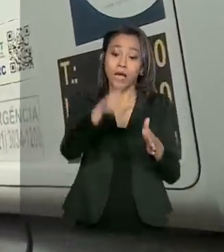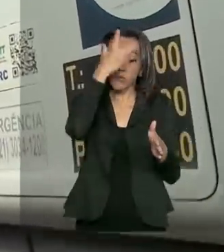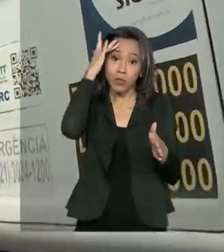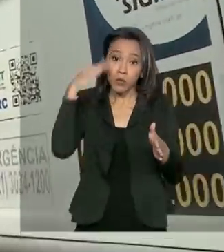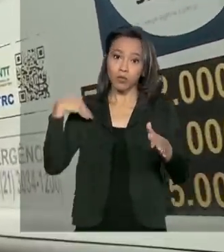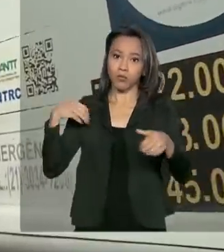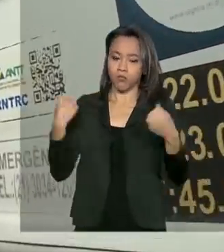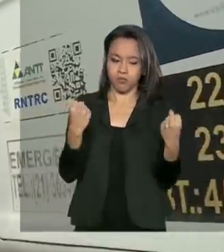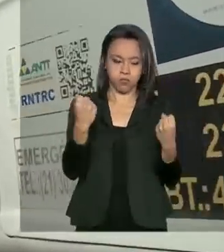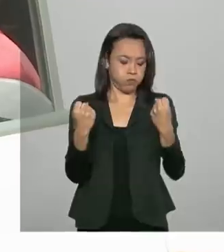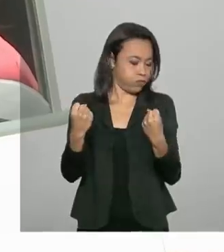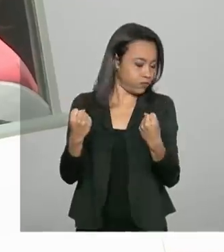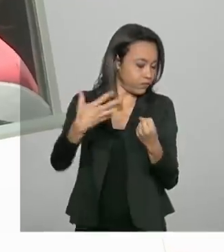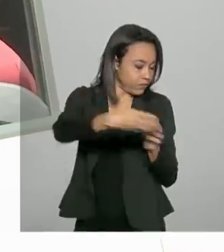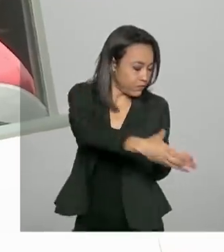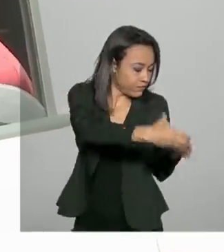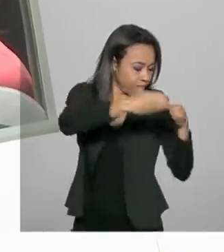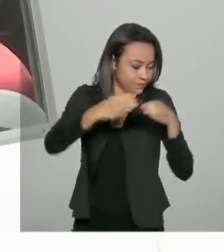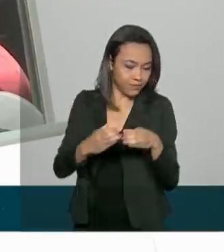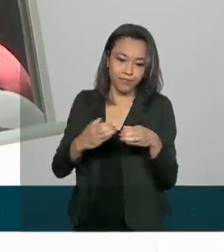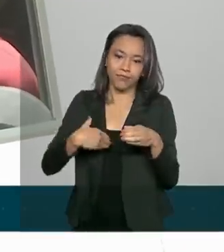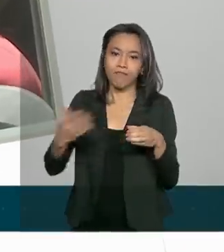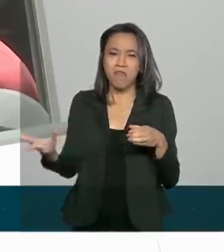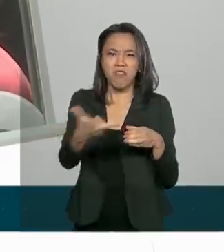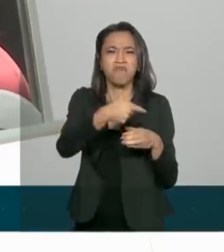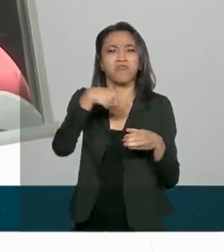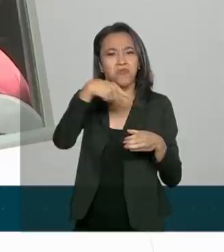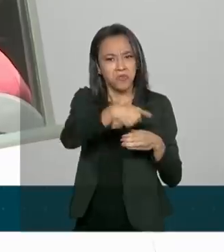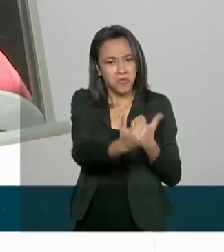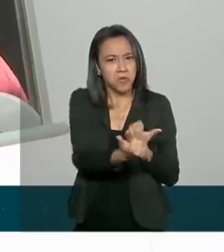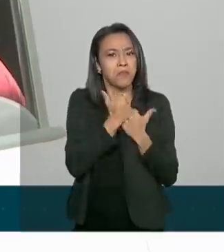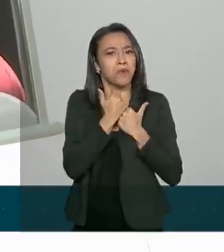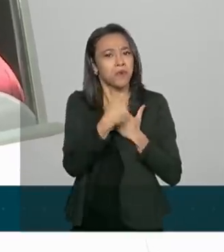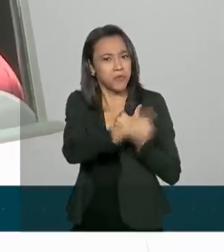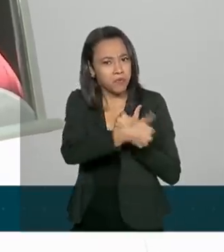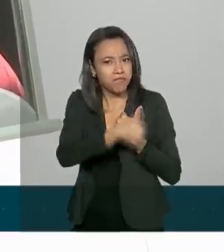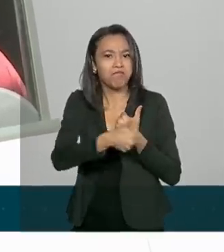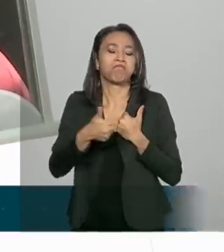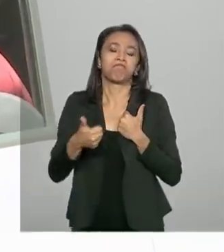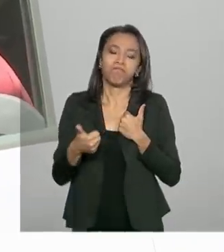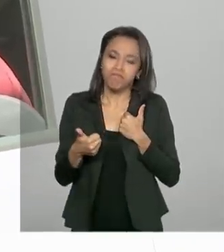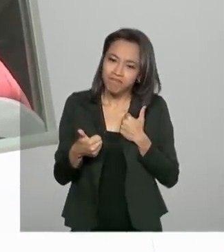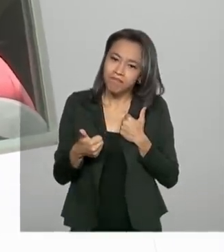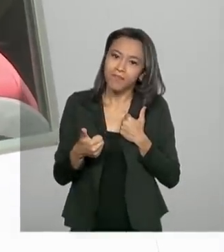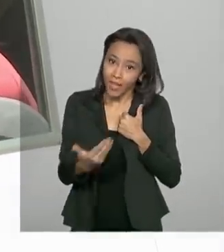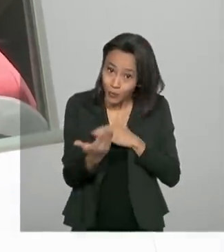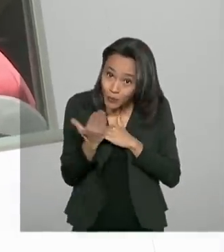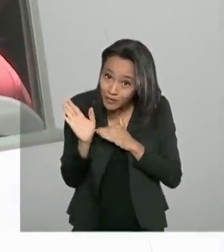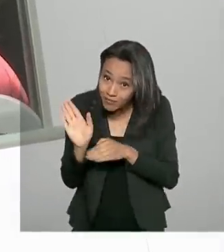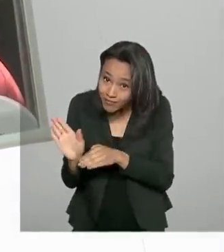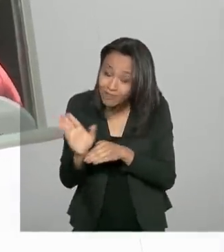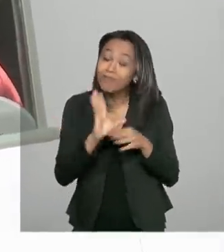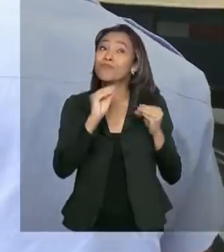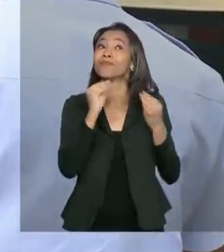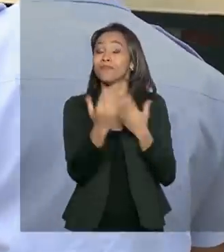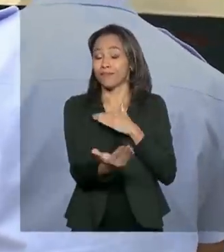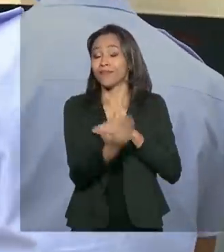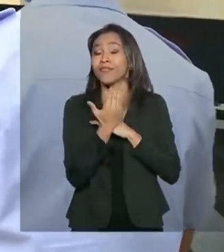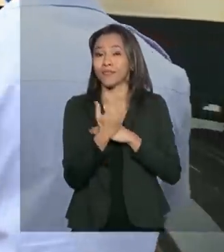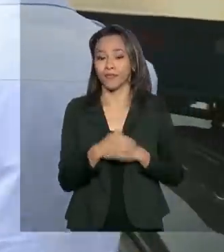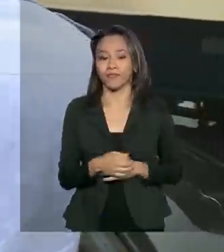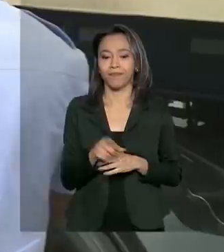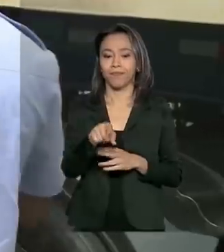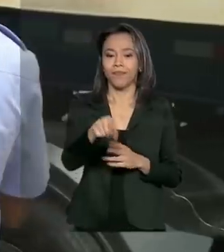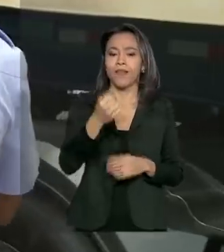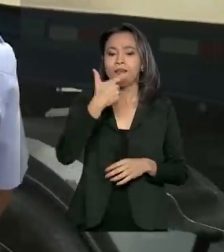e recebem a marmita. Maravilhoso, o apoio aí com a gente aí é o essencial, viu? Ajuda? Ajuda muito. Quem